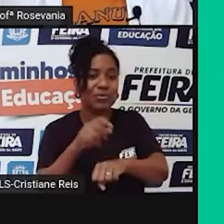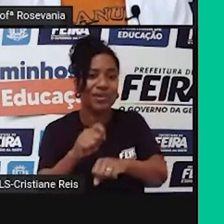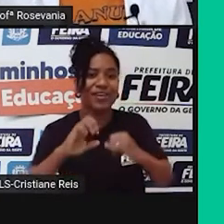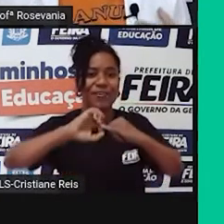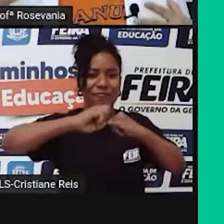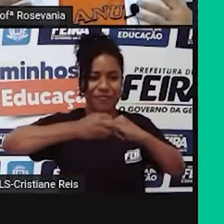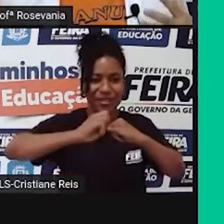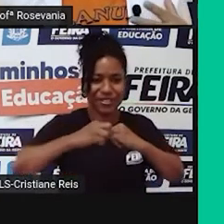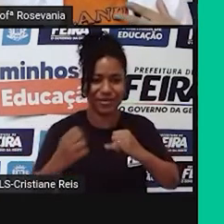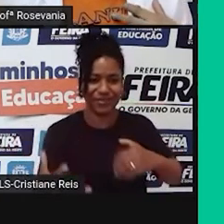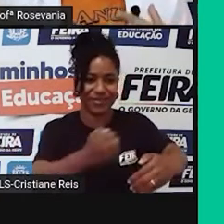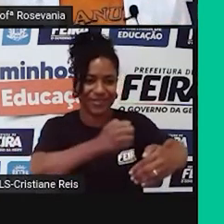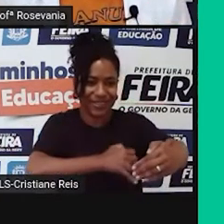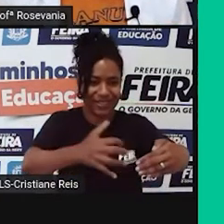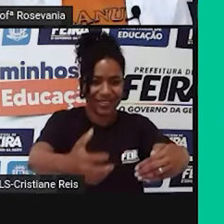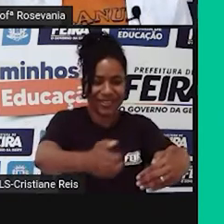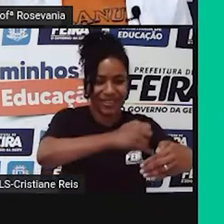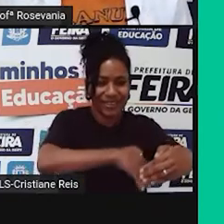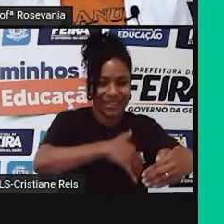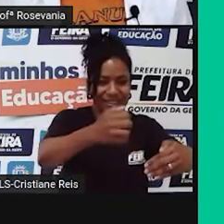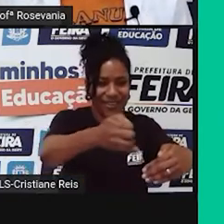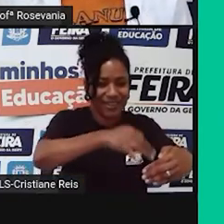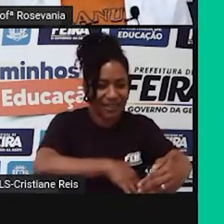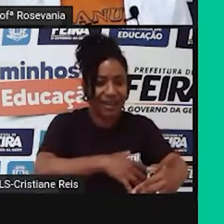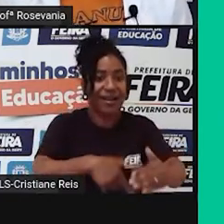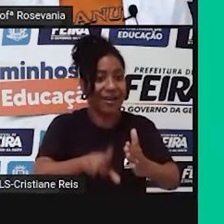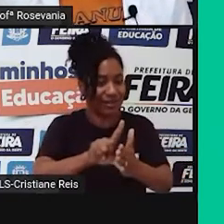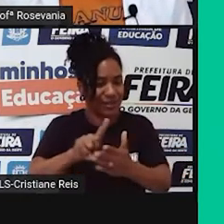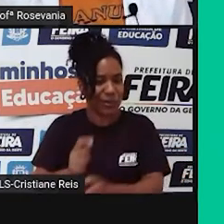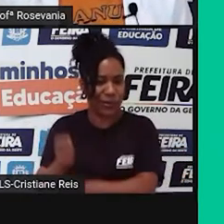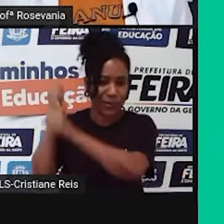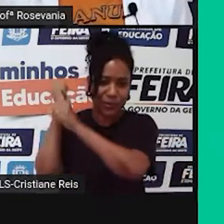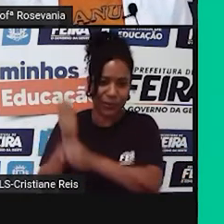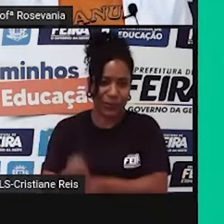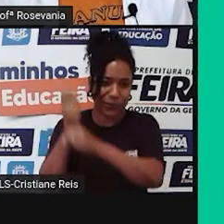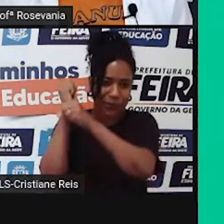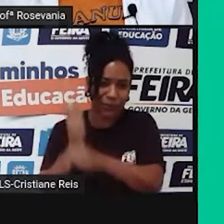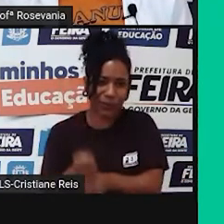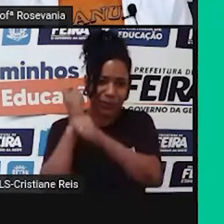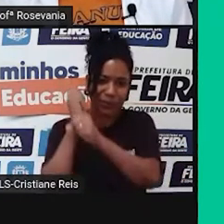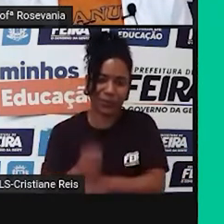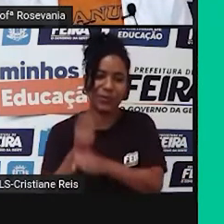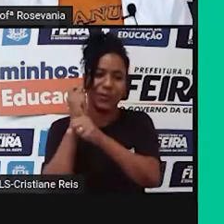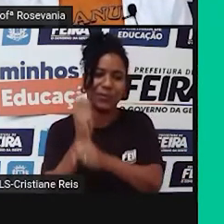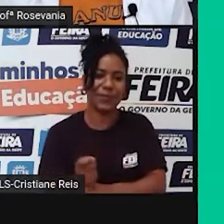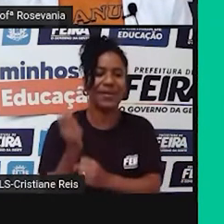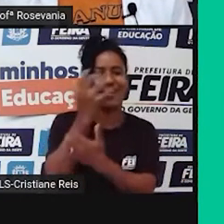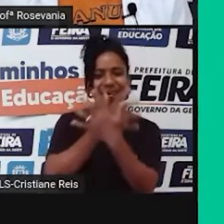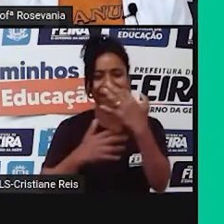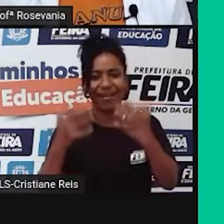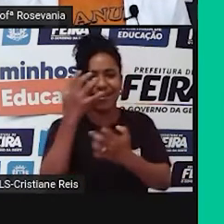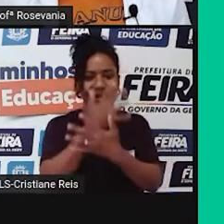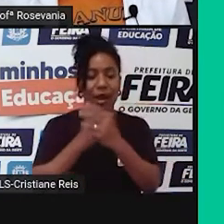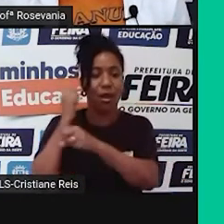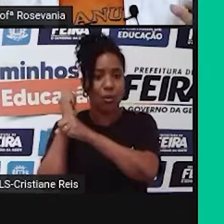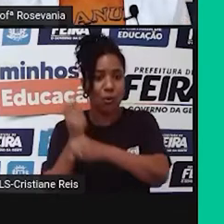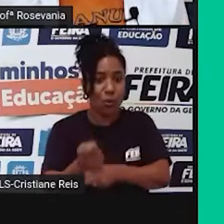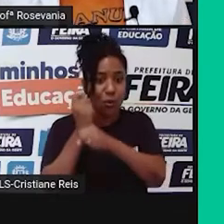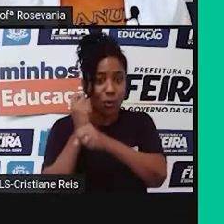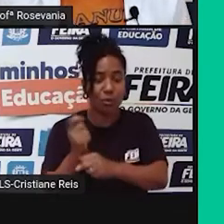Feira, aqui também, né, aqui a imagem, né, do samba de roda, então vocês vão perceber que essa